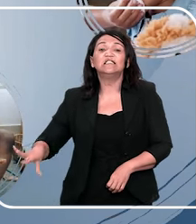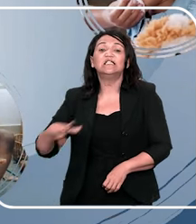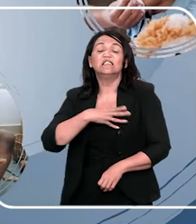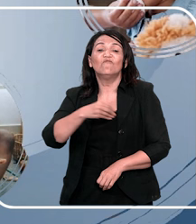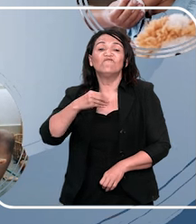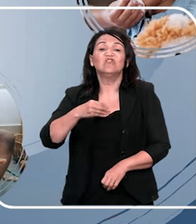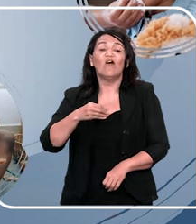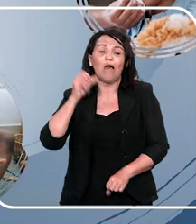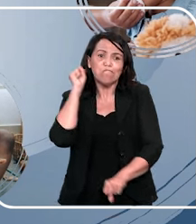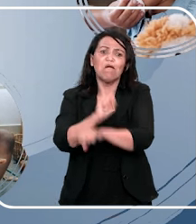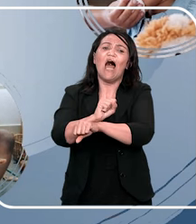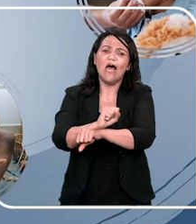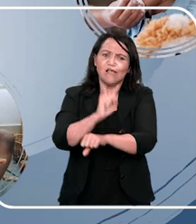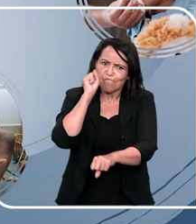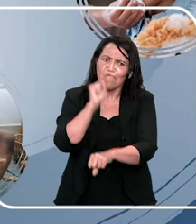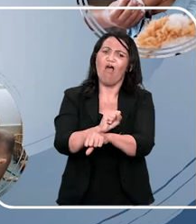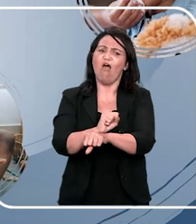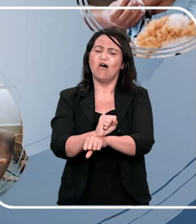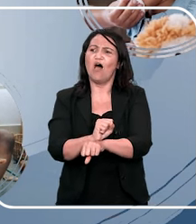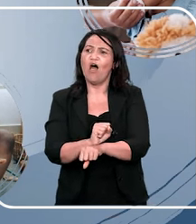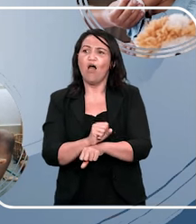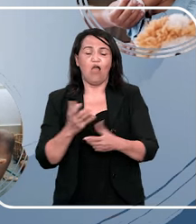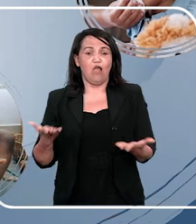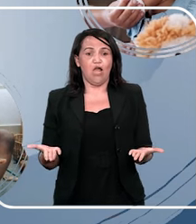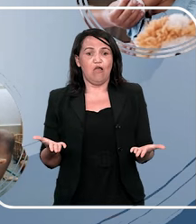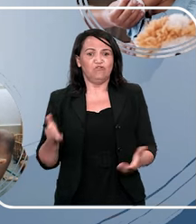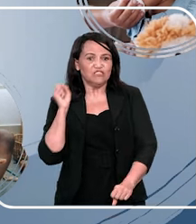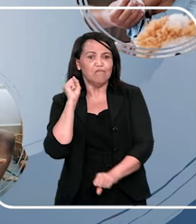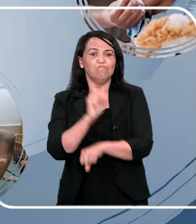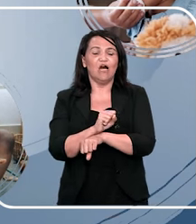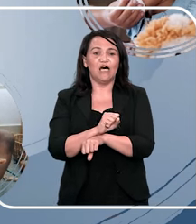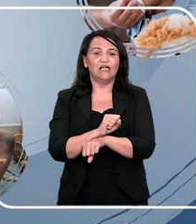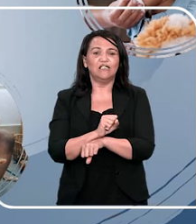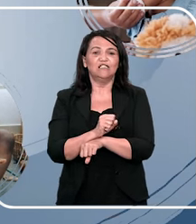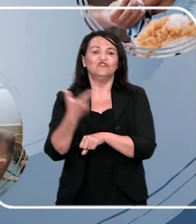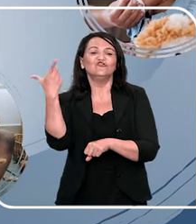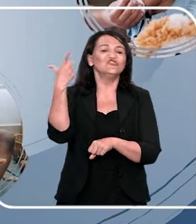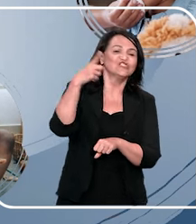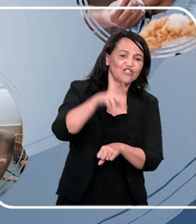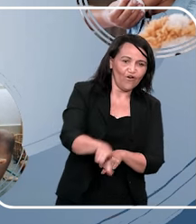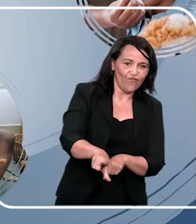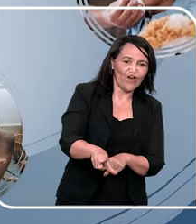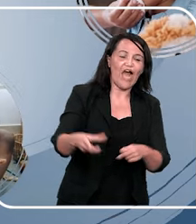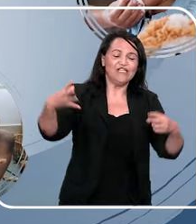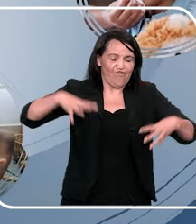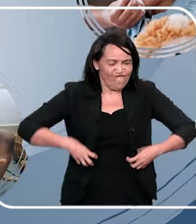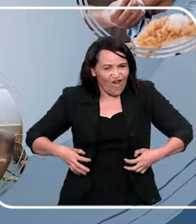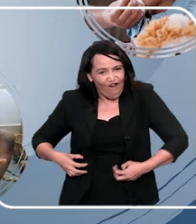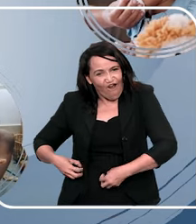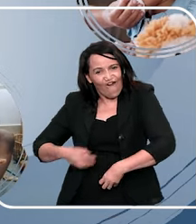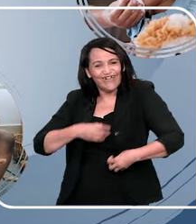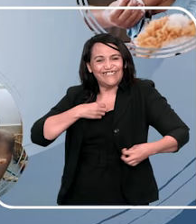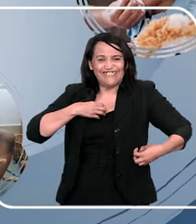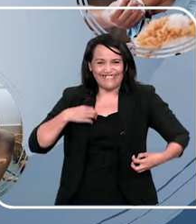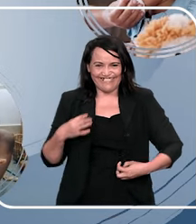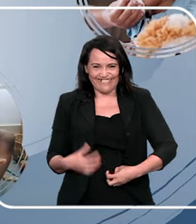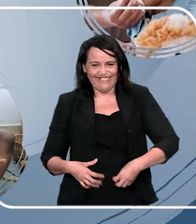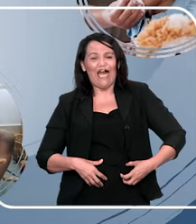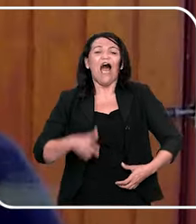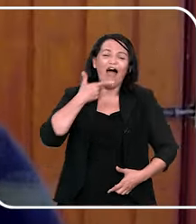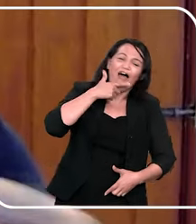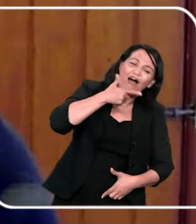normalmente os pequenininhos aqui de casa falam paia, paia, aí você para e a criança fala de novo, aí você volta a fazer